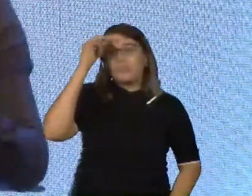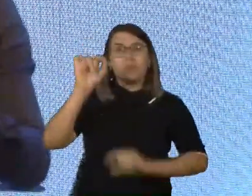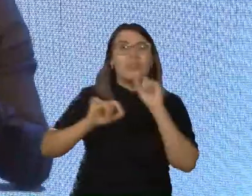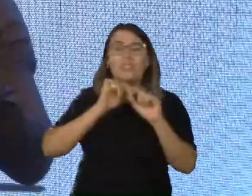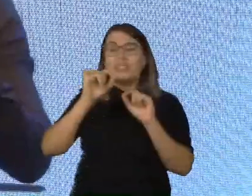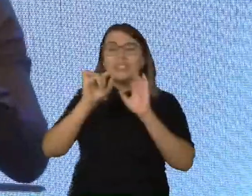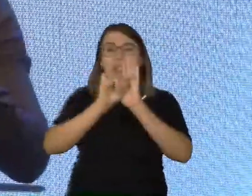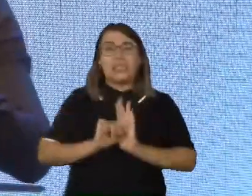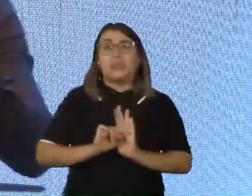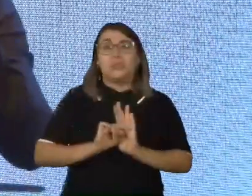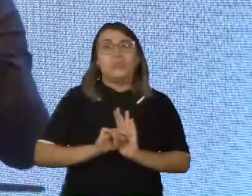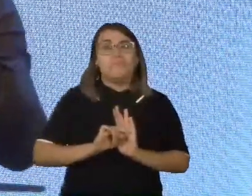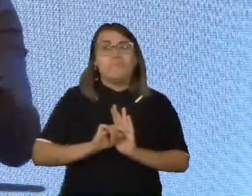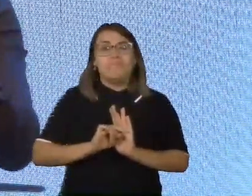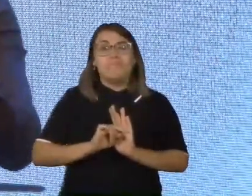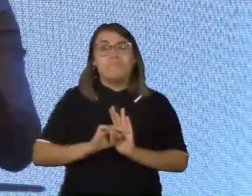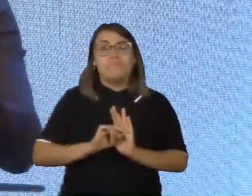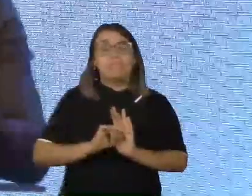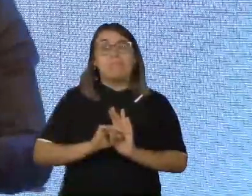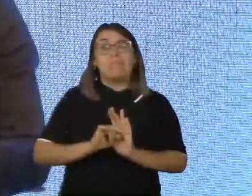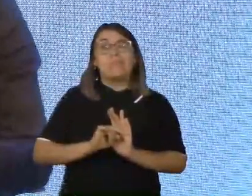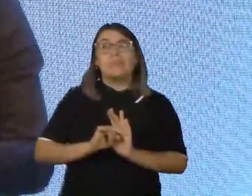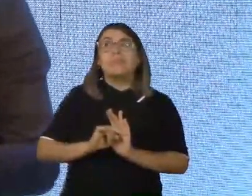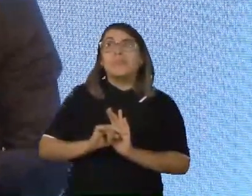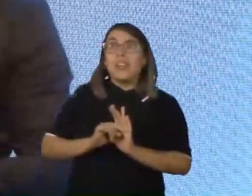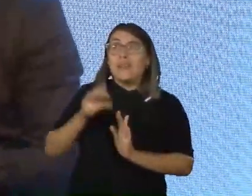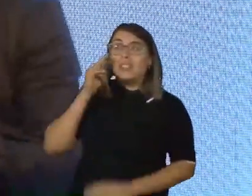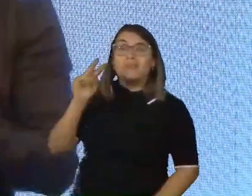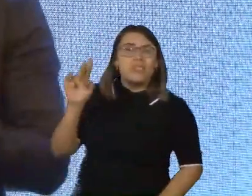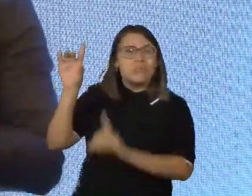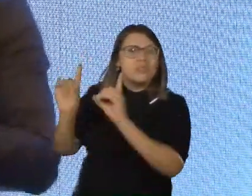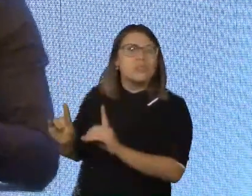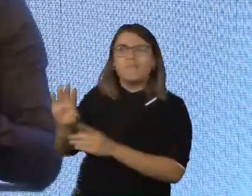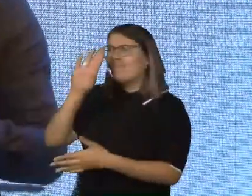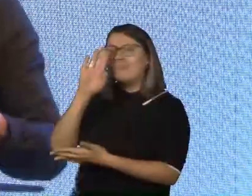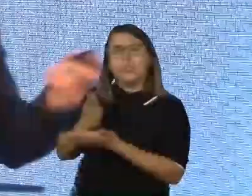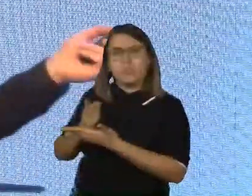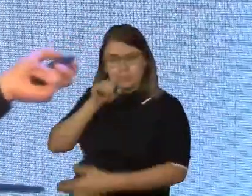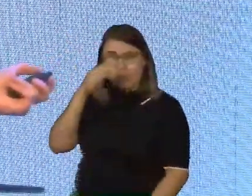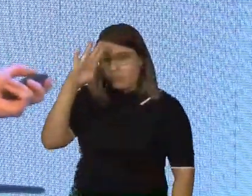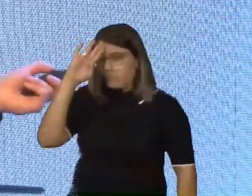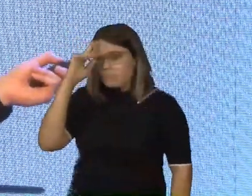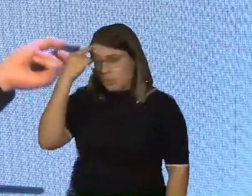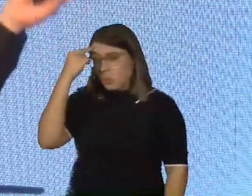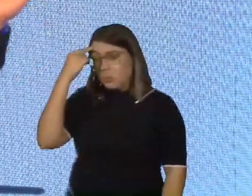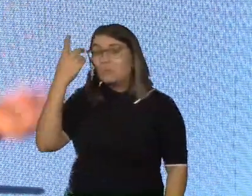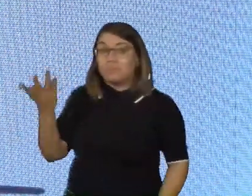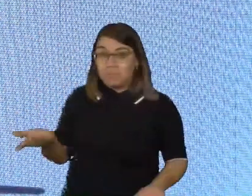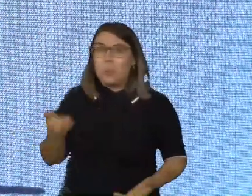negativa de algo que você, quando você olha alguém com deficiência, você não acredita. Pensou? Bom, muito bem.